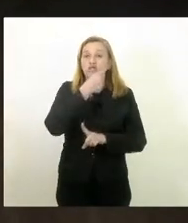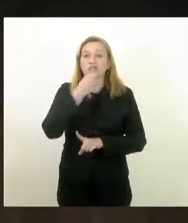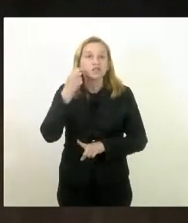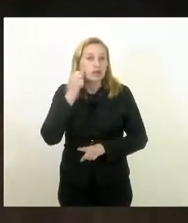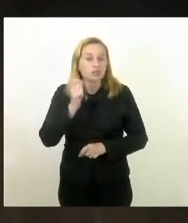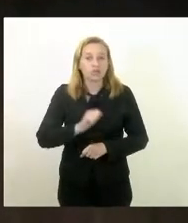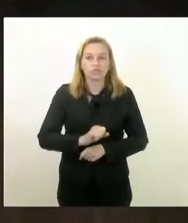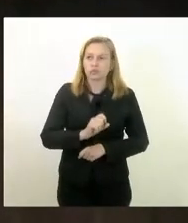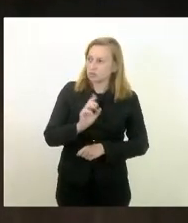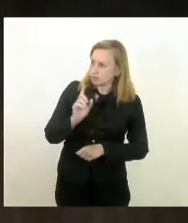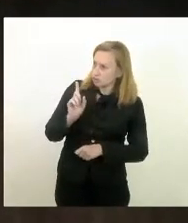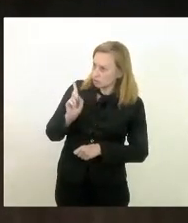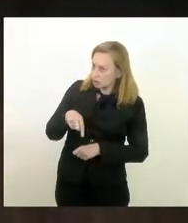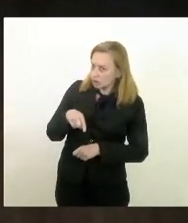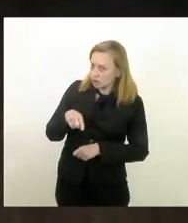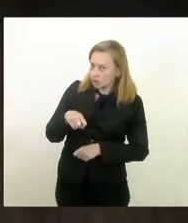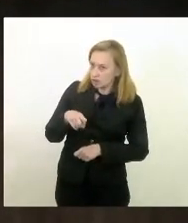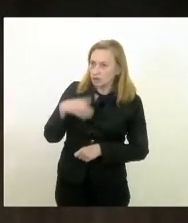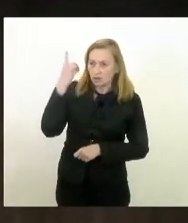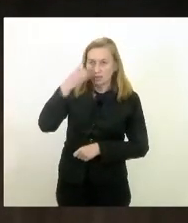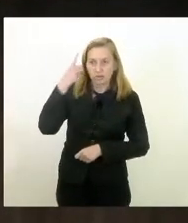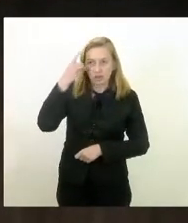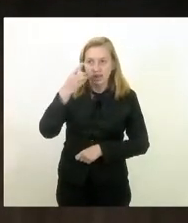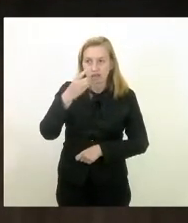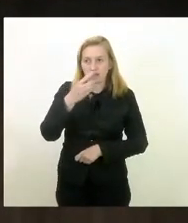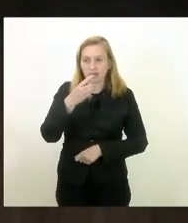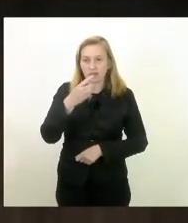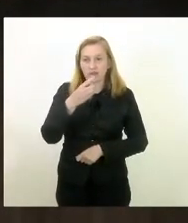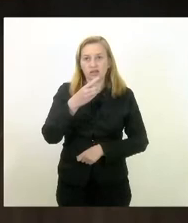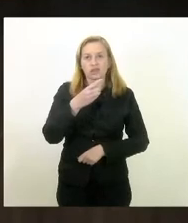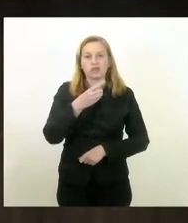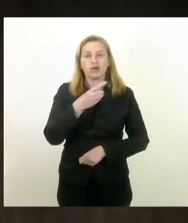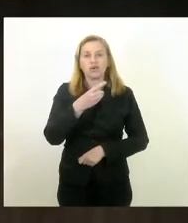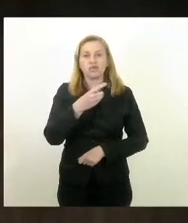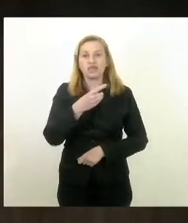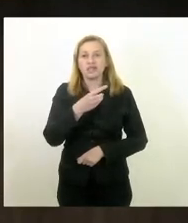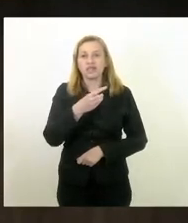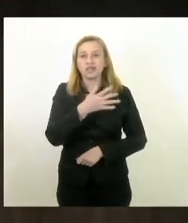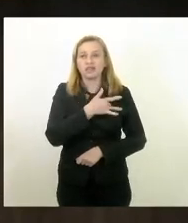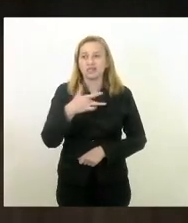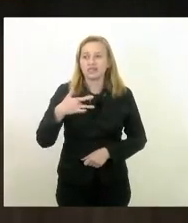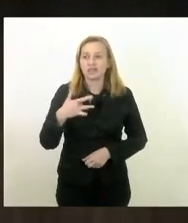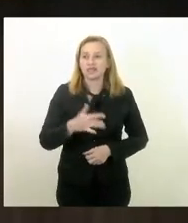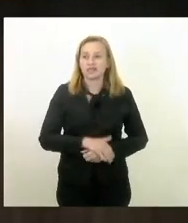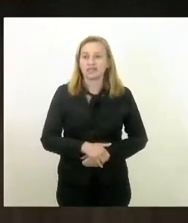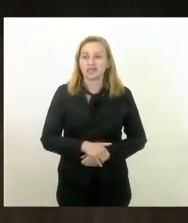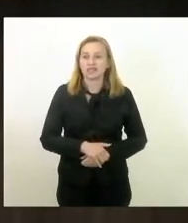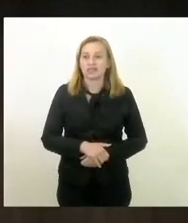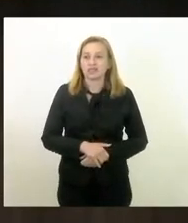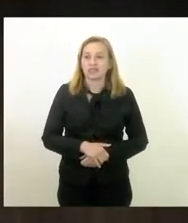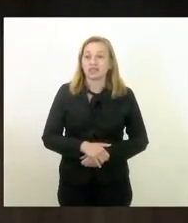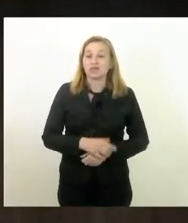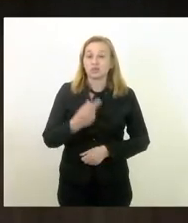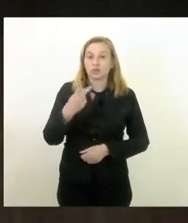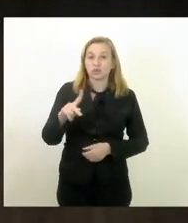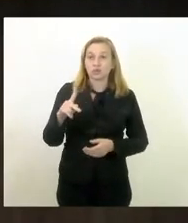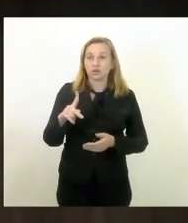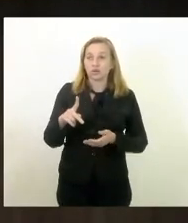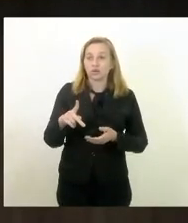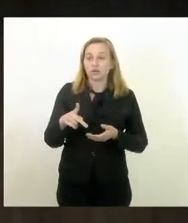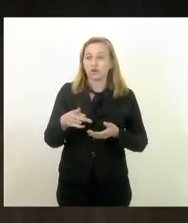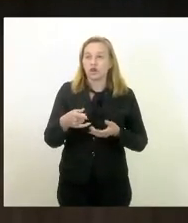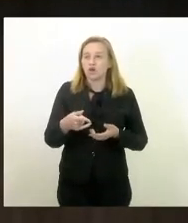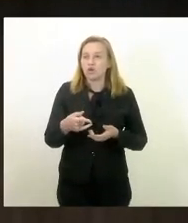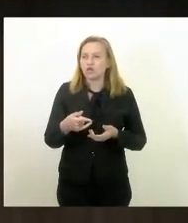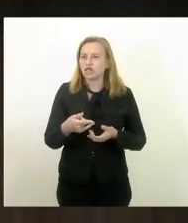não é isso deputado Enfermeira Rejane servidores e servidoras da saúde terão consignados em seu contracheque os